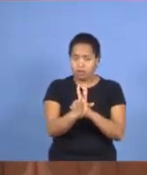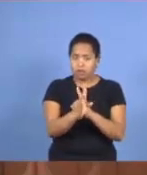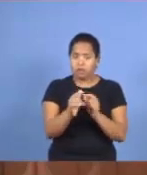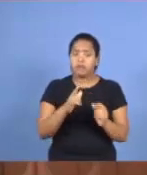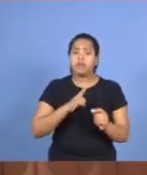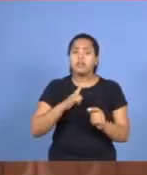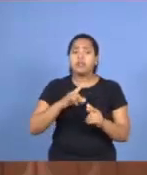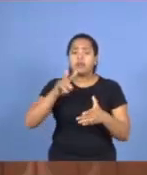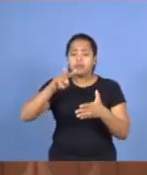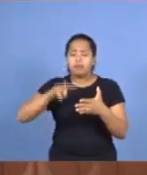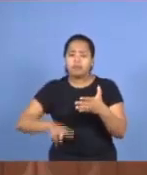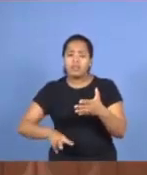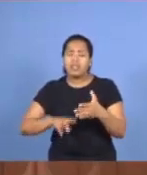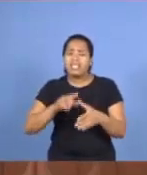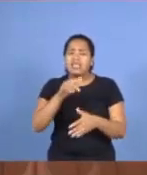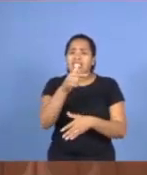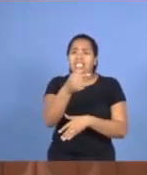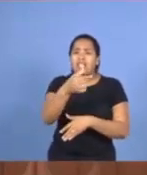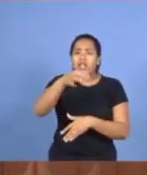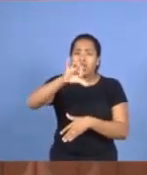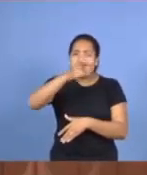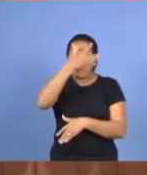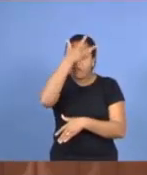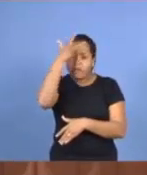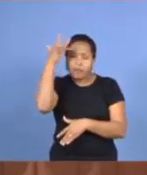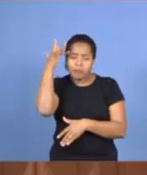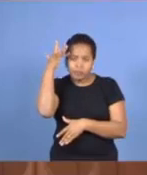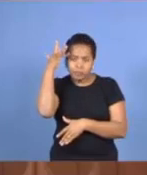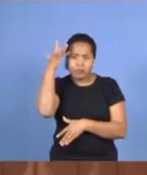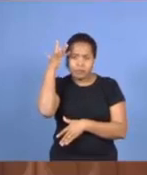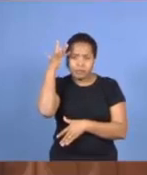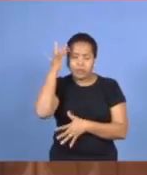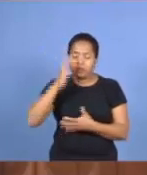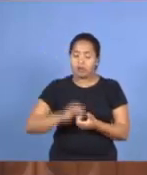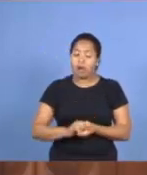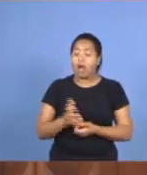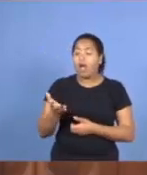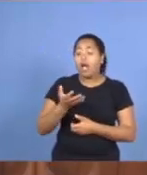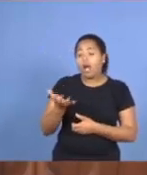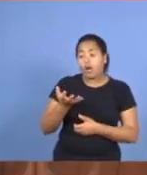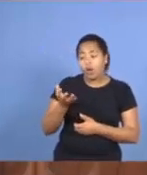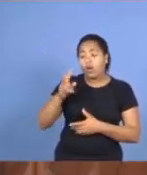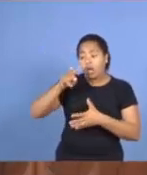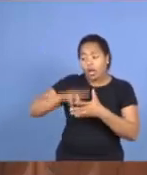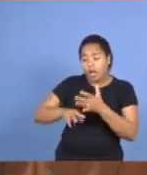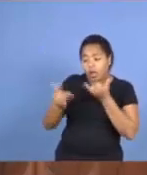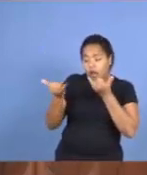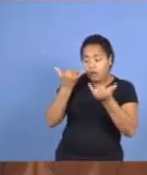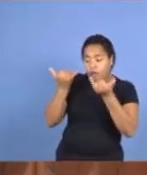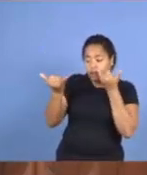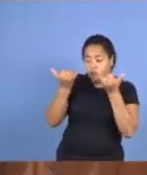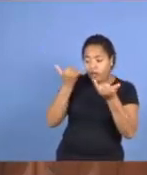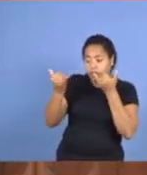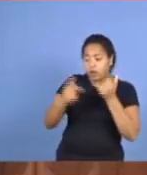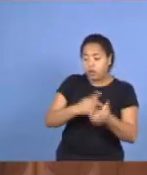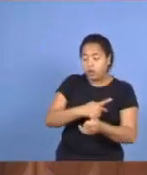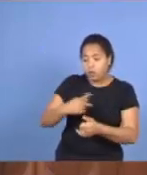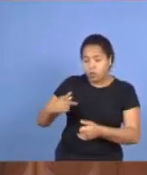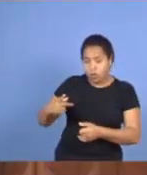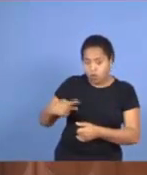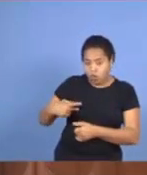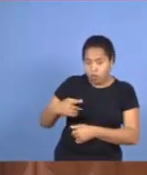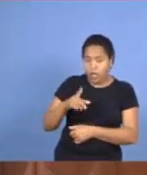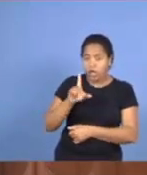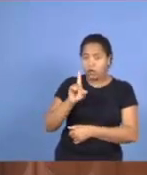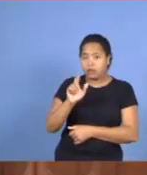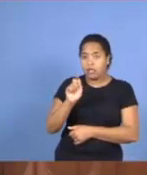Está. Com 79 pessoas só da Escola Bíblica Dominical. Eu informação que chegou. Isso, eu gostaria que fosse vindo aqui. Do Daniel Santana,